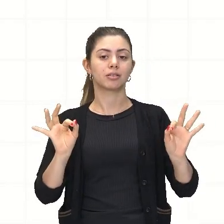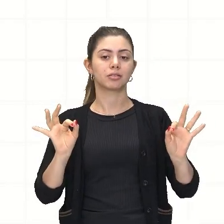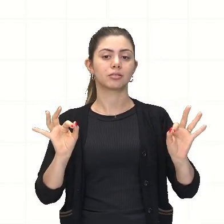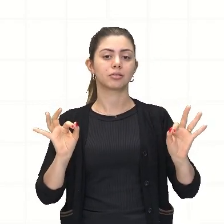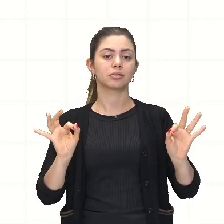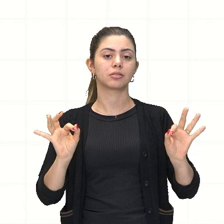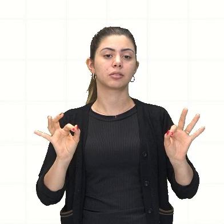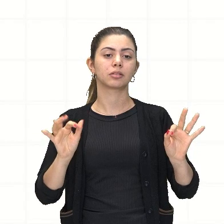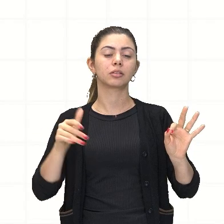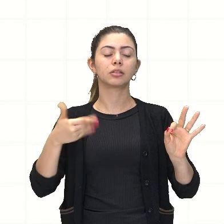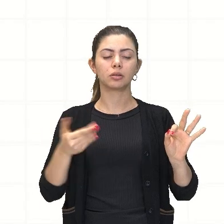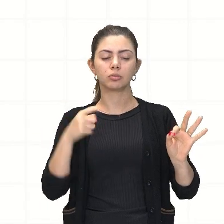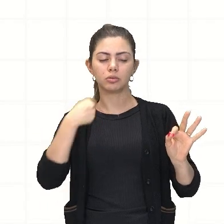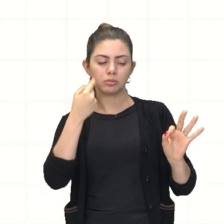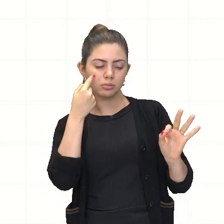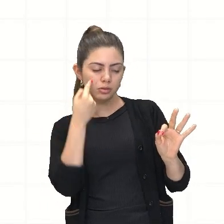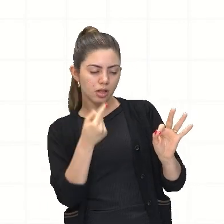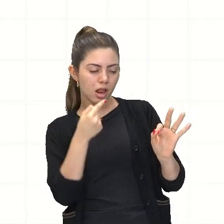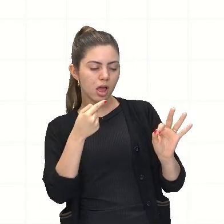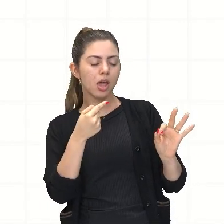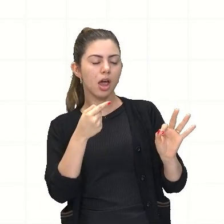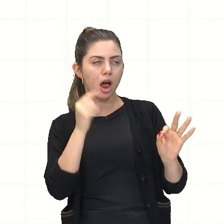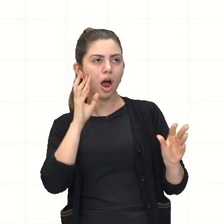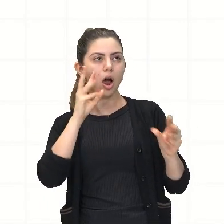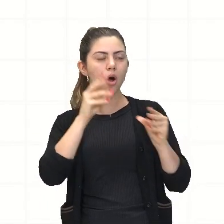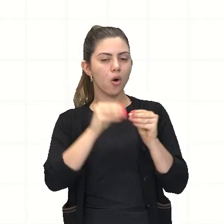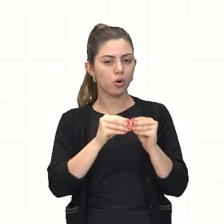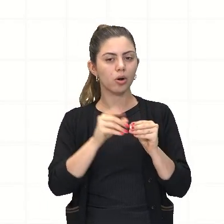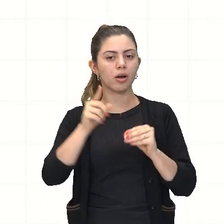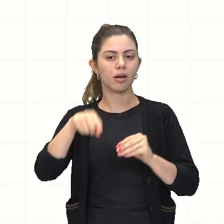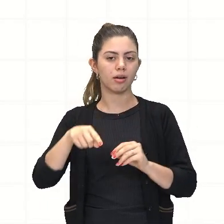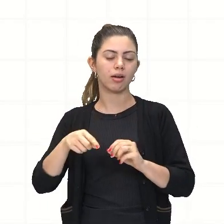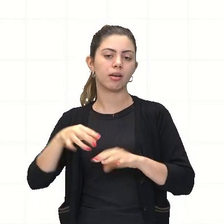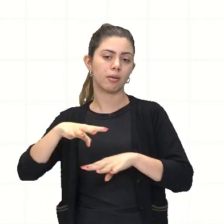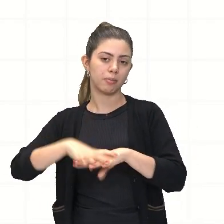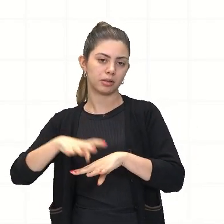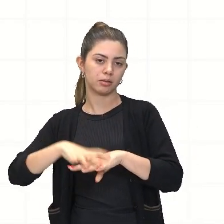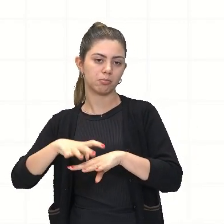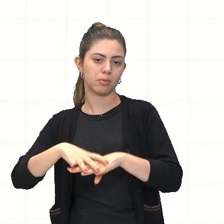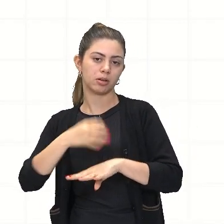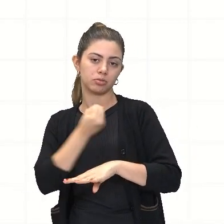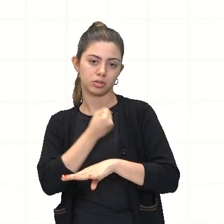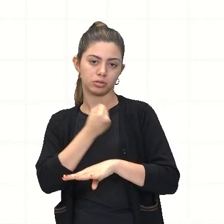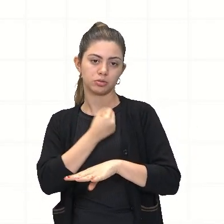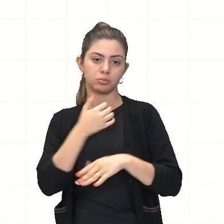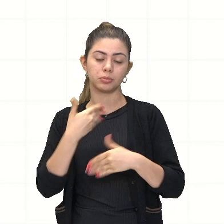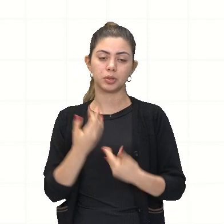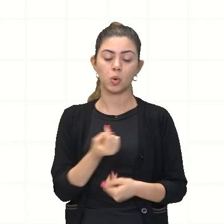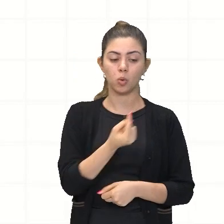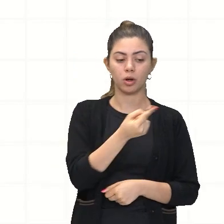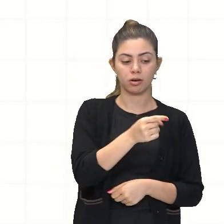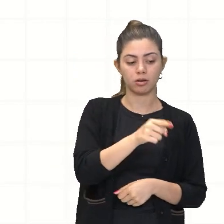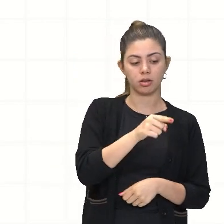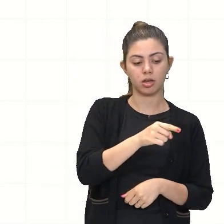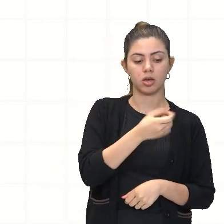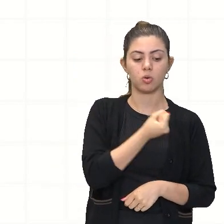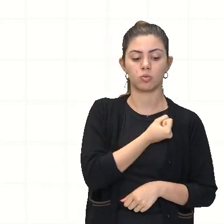transcodificada para símbolos matemáticos. Então, cada vez que disser assim, ó. Um número.